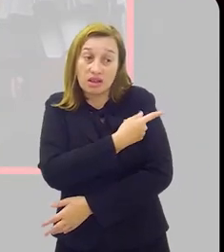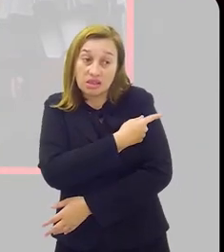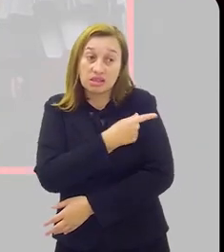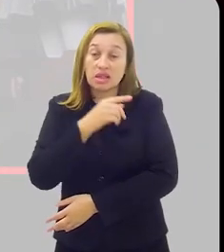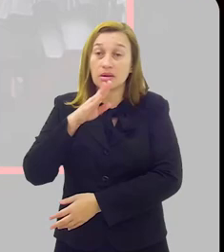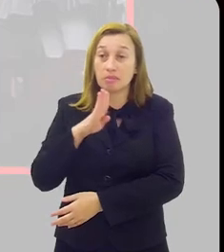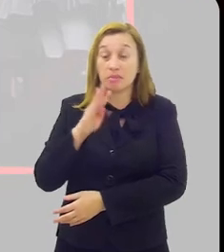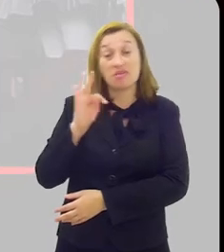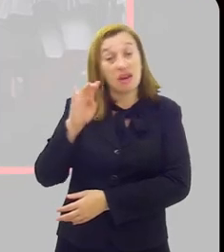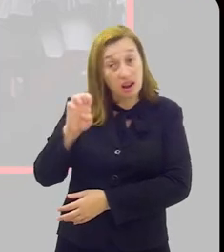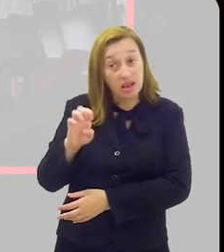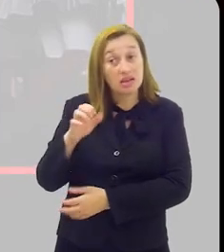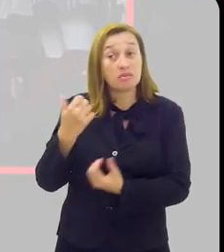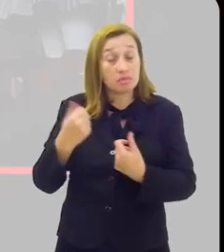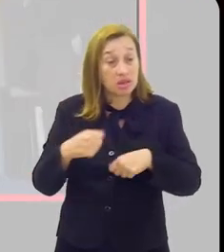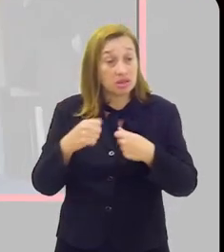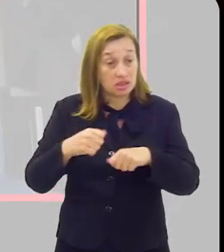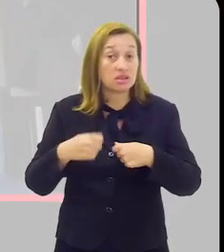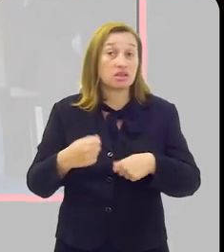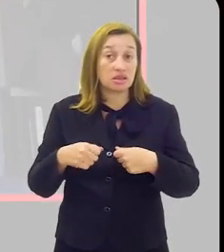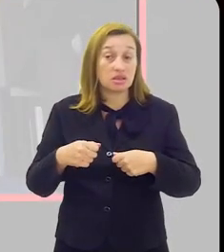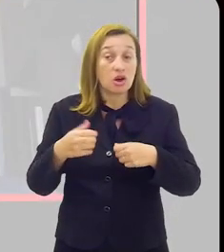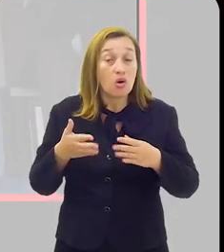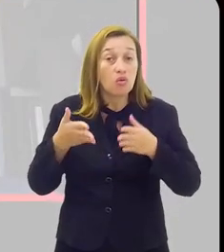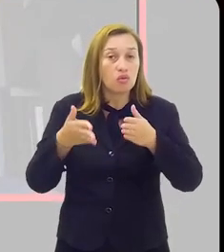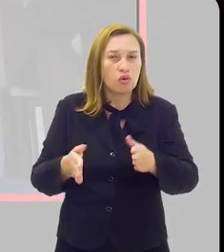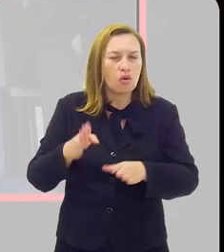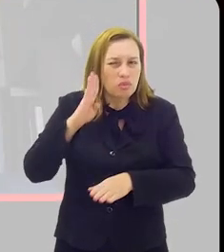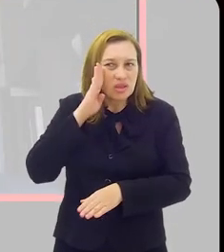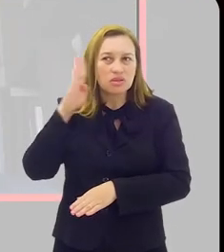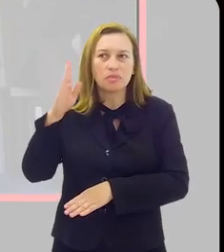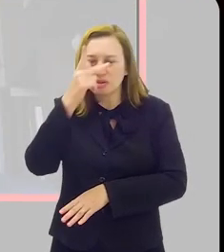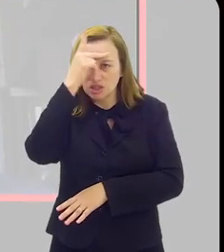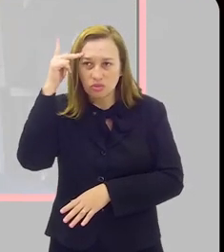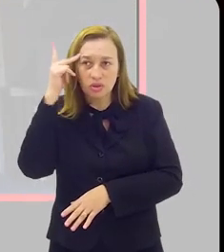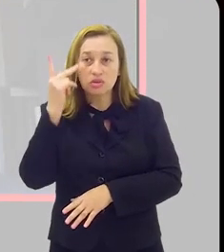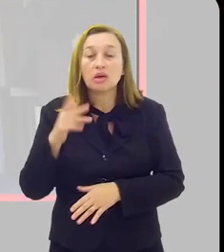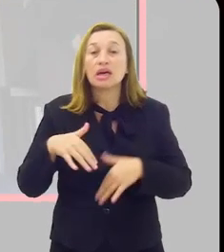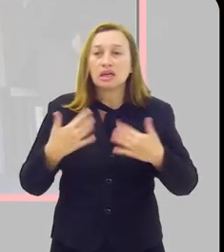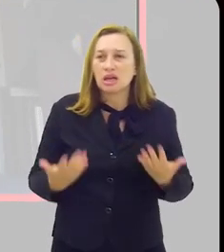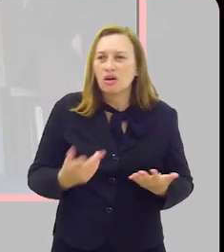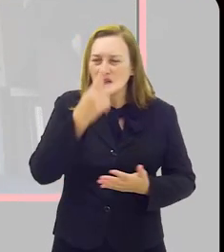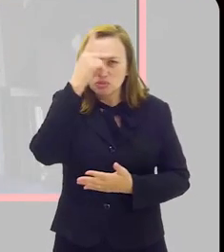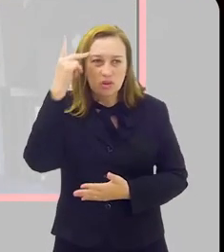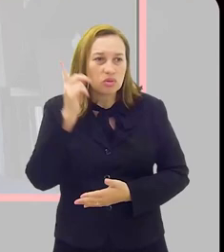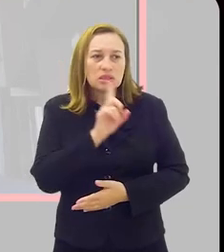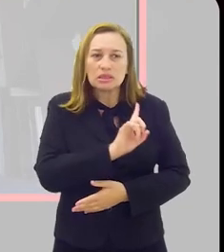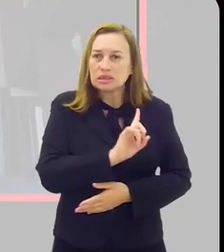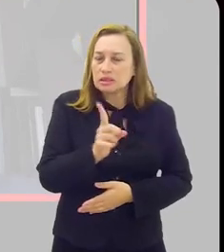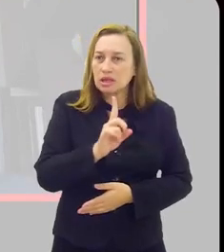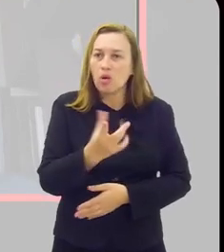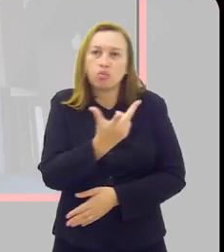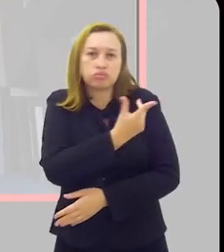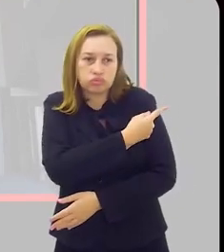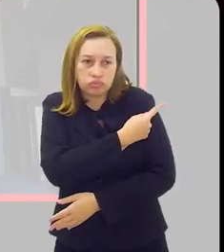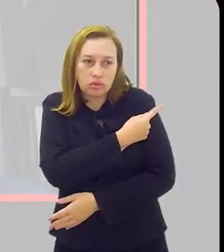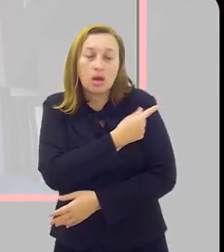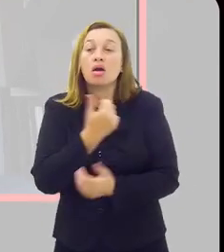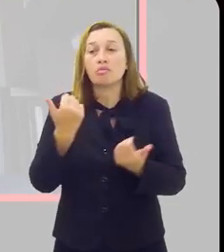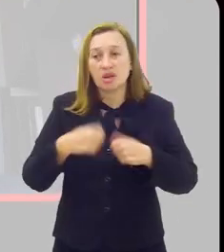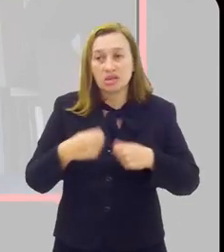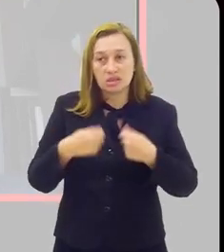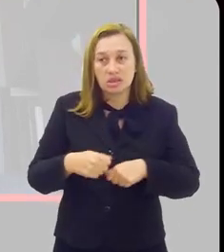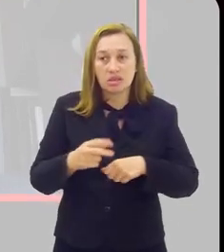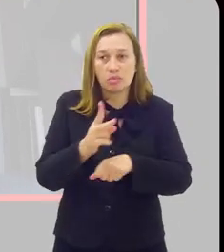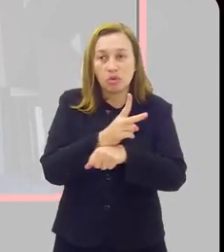maior alvo das pessoas. Então, se as pessoas ainda não tomaram essas doses de reforço, devem procurar